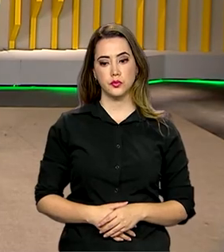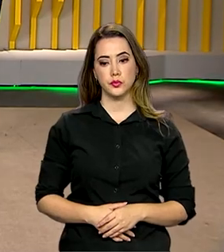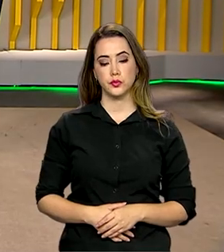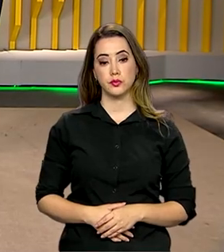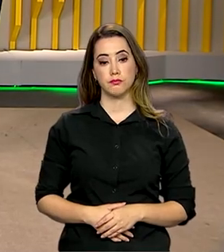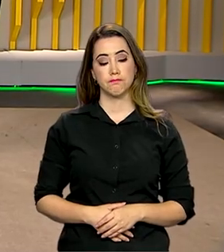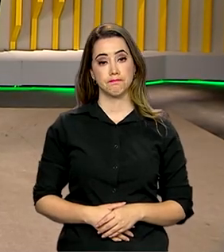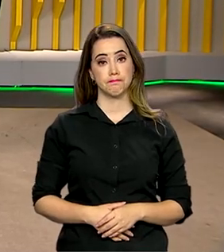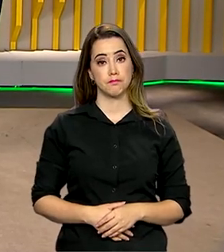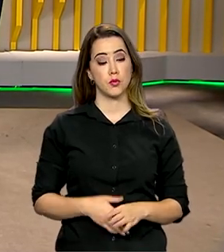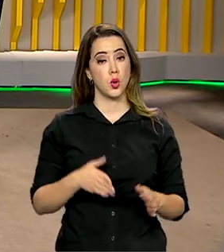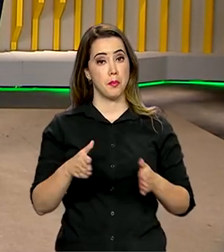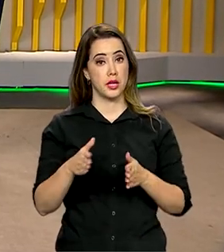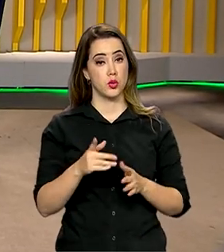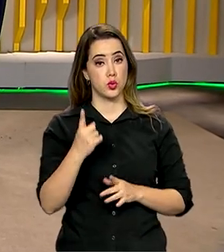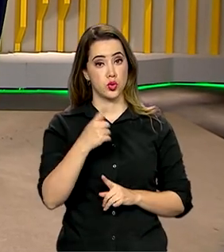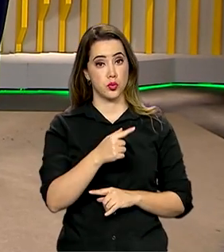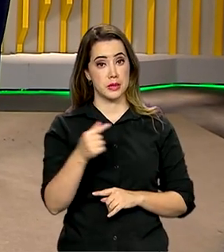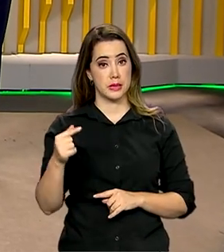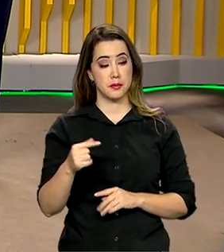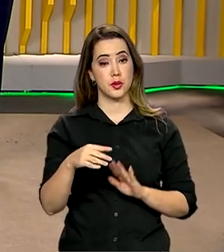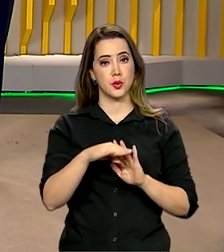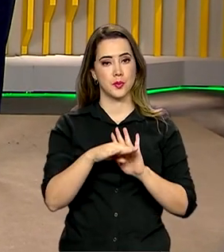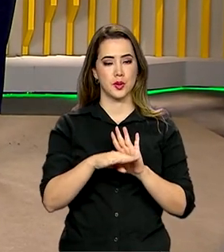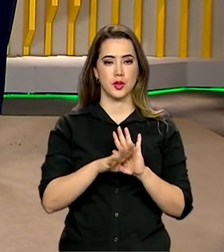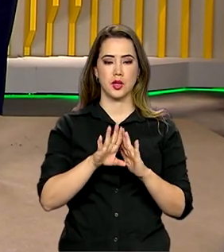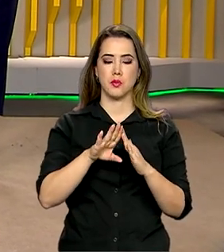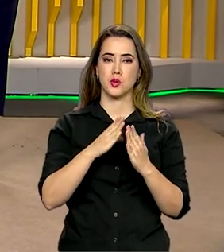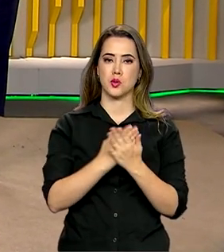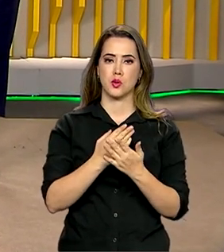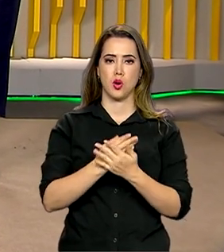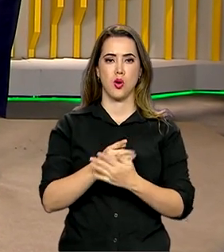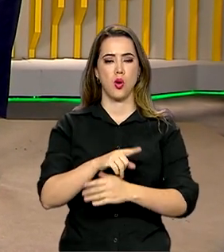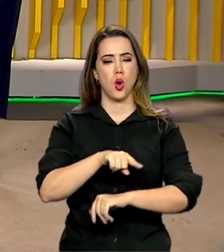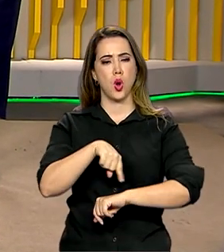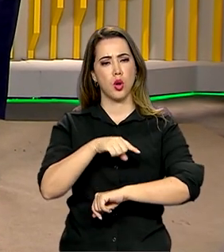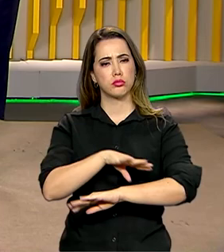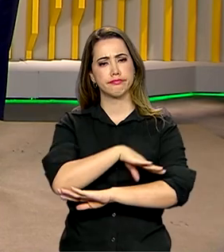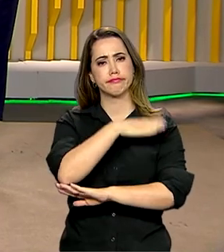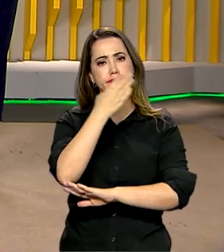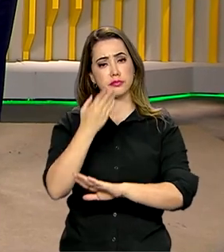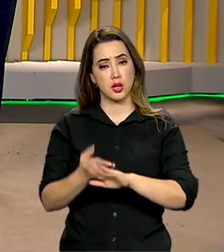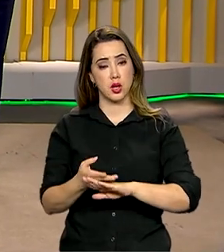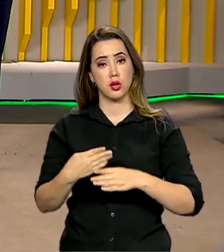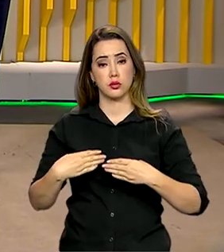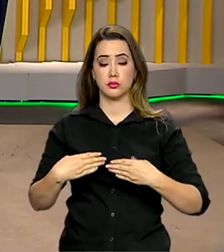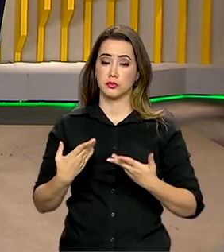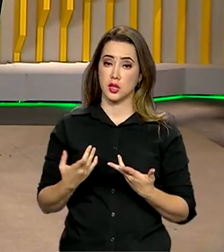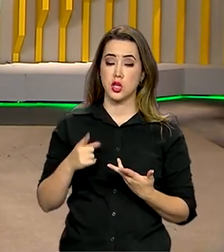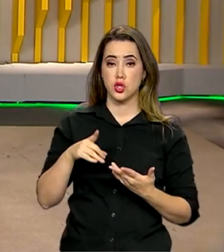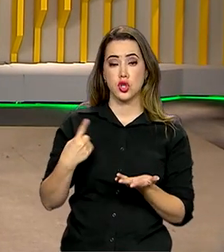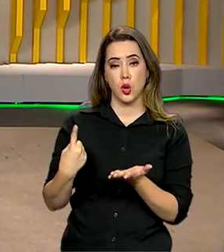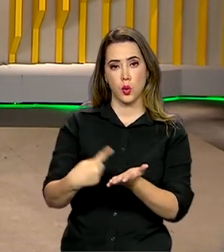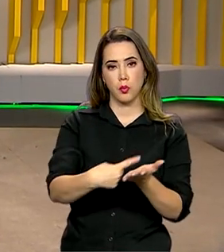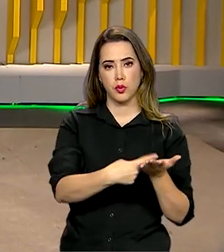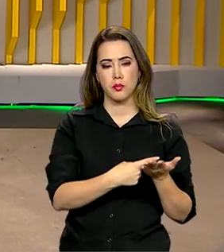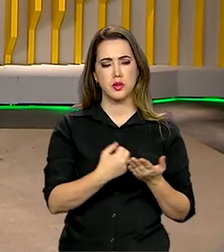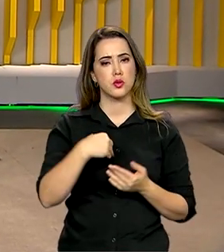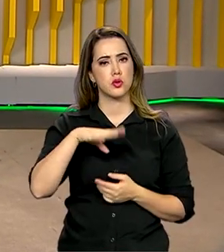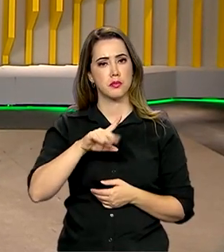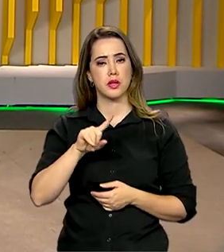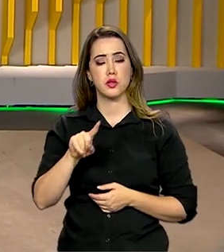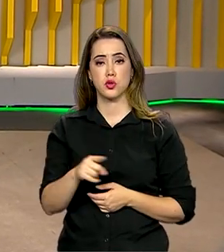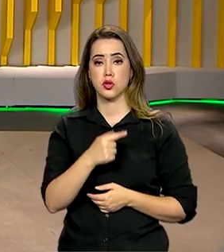Em menos de uma semana, o programa Escola em Tempo Integral do Ministério da Educação já teve adesão de mais de 1